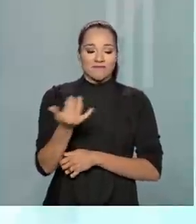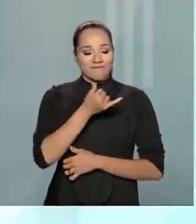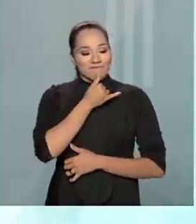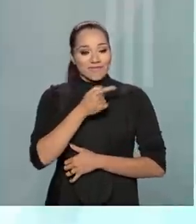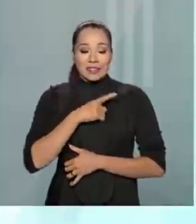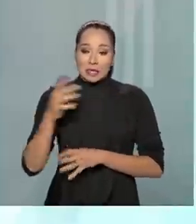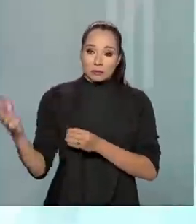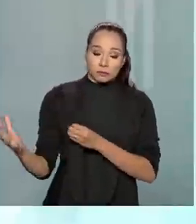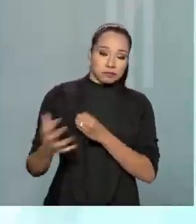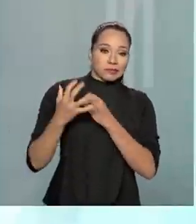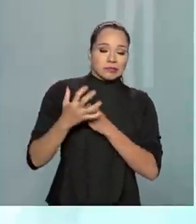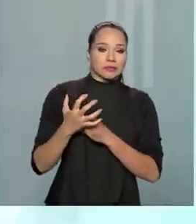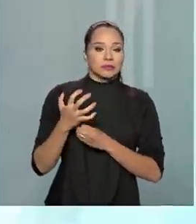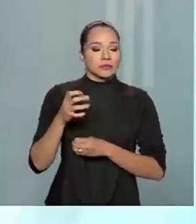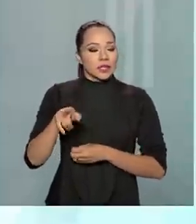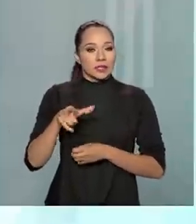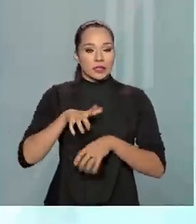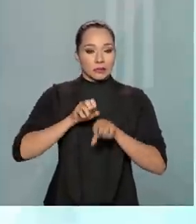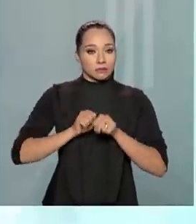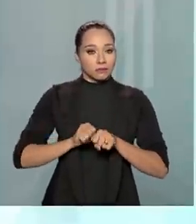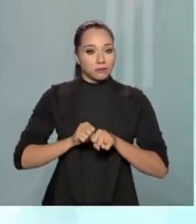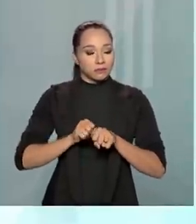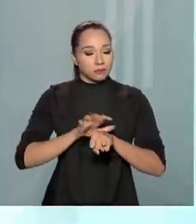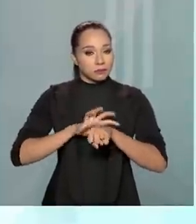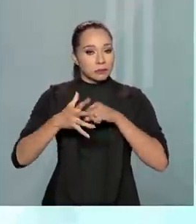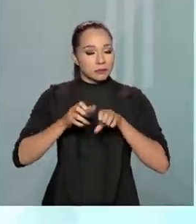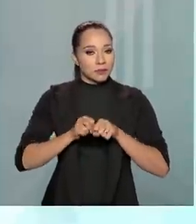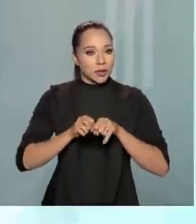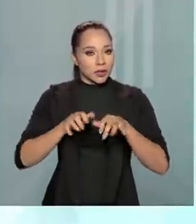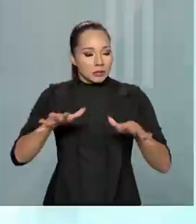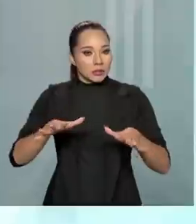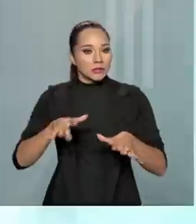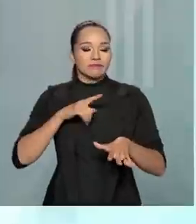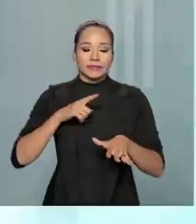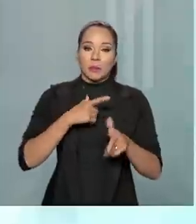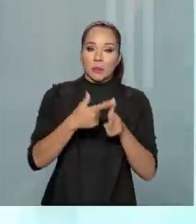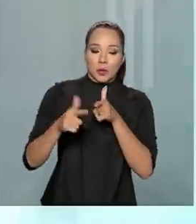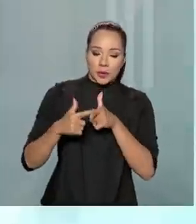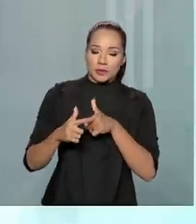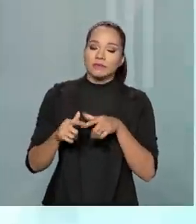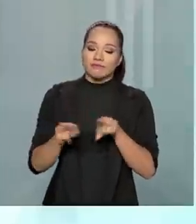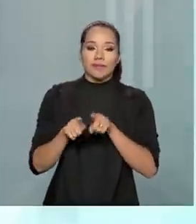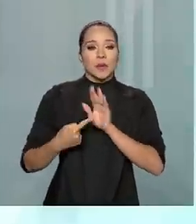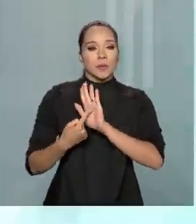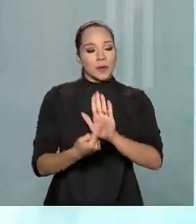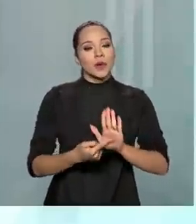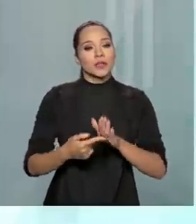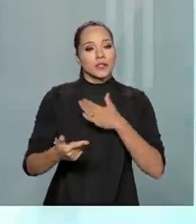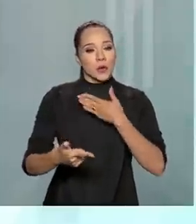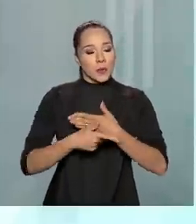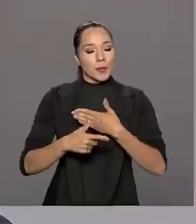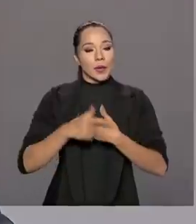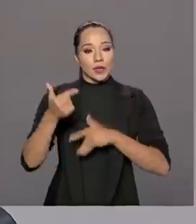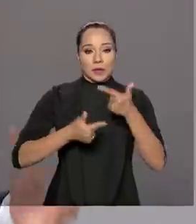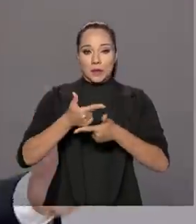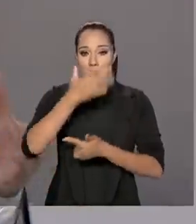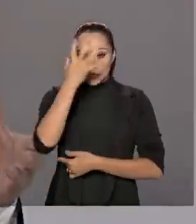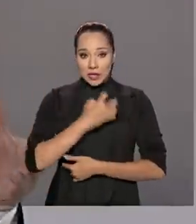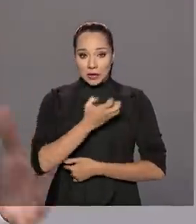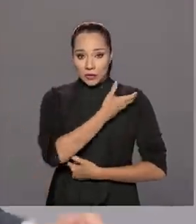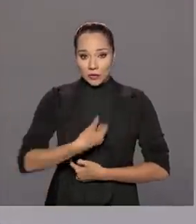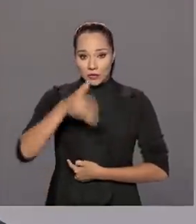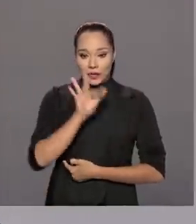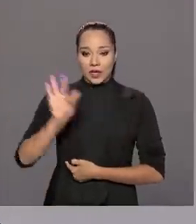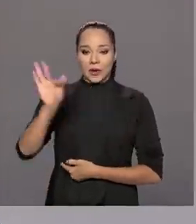acometidos por essa pandemia que nos tem trazido muitos problemas, mas que também mostra o trabalho sério do governo federal. Em